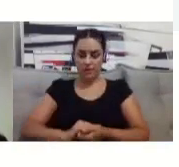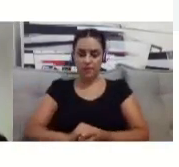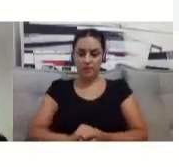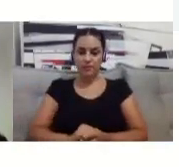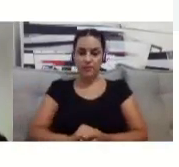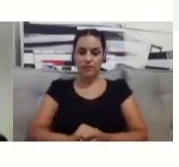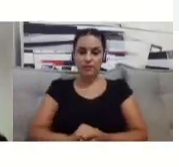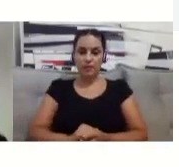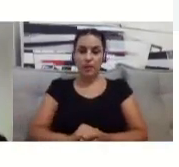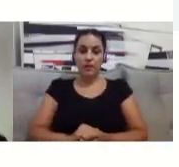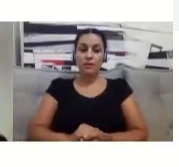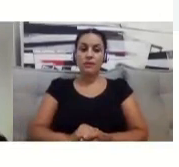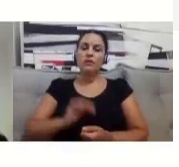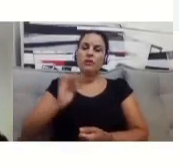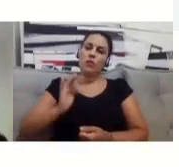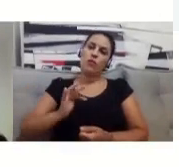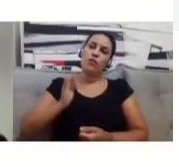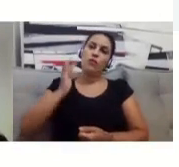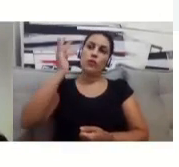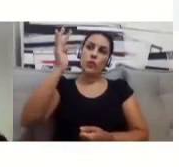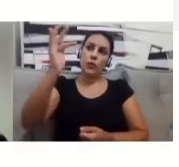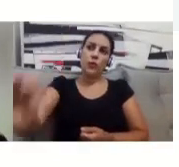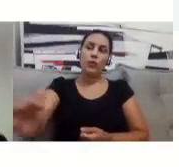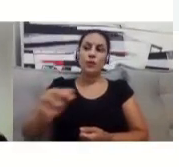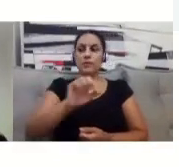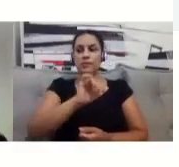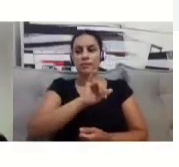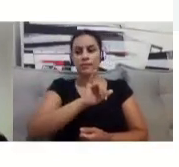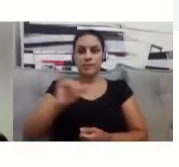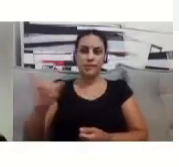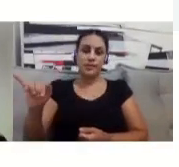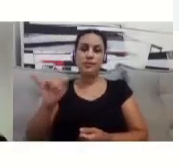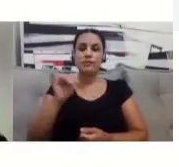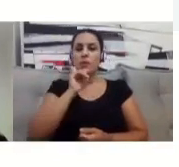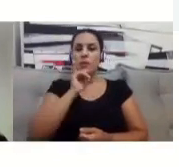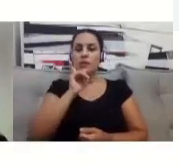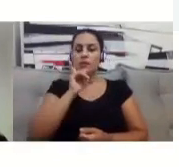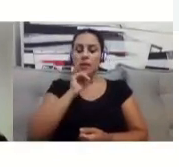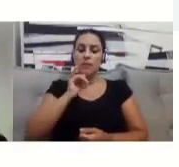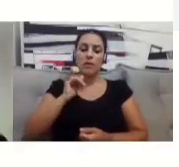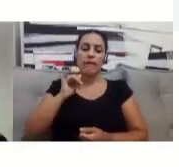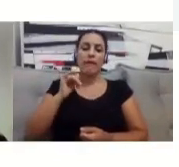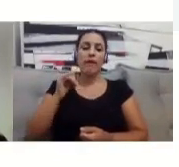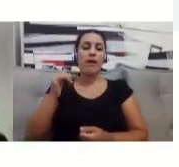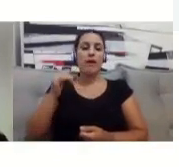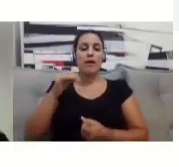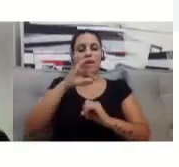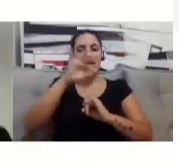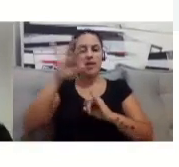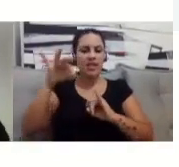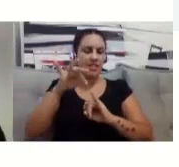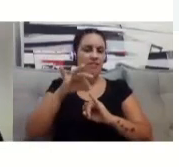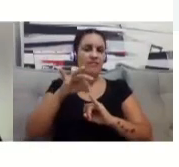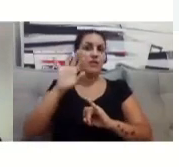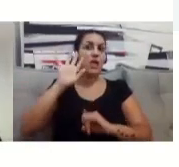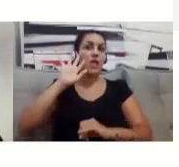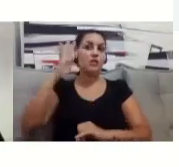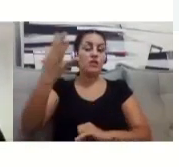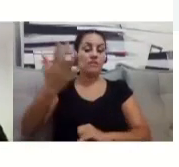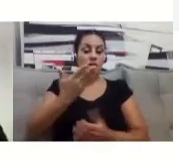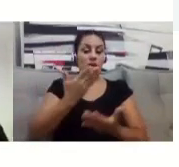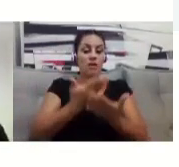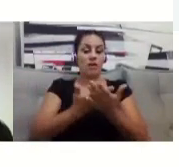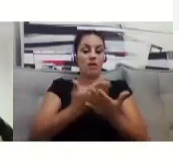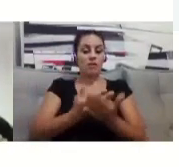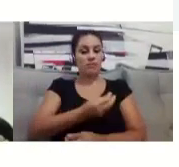informação, qualquer decisão do Instituto Federal, do IFE, sobre o retorno de aulas presenciais, nós também